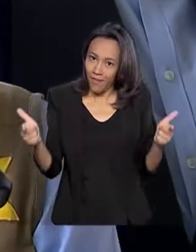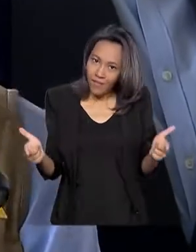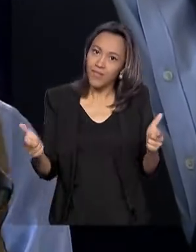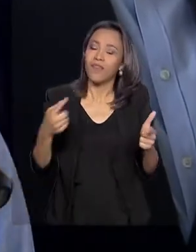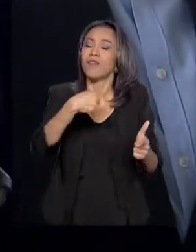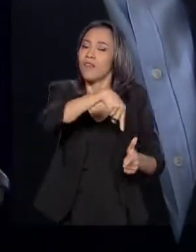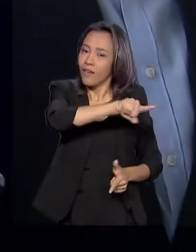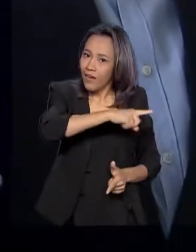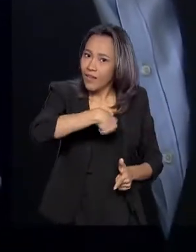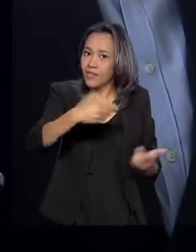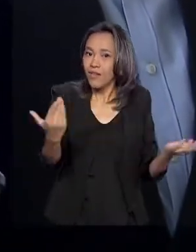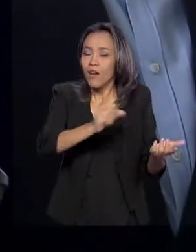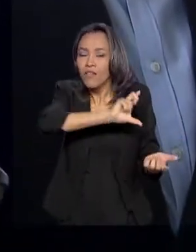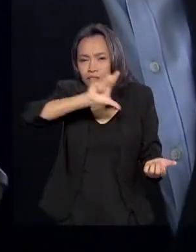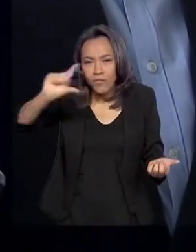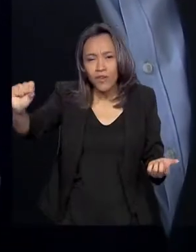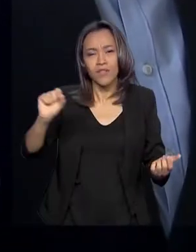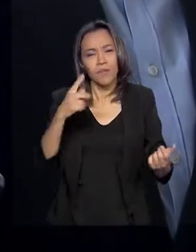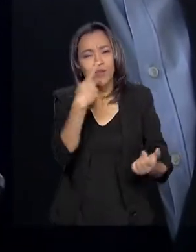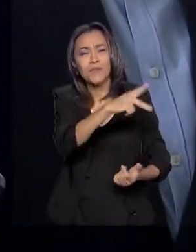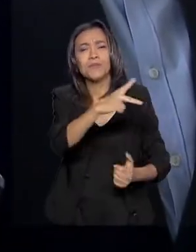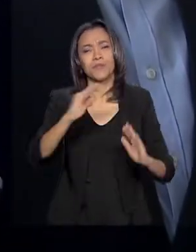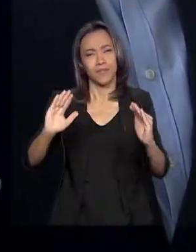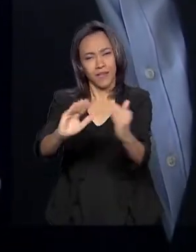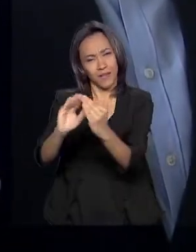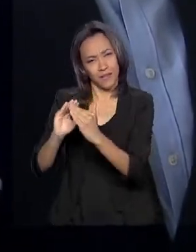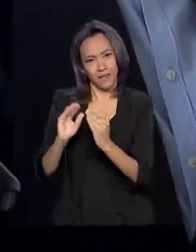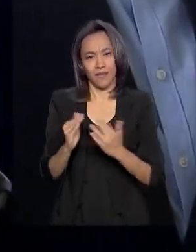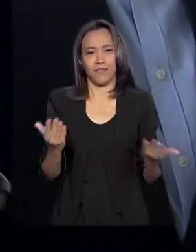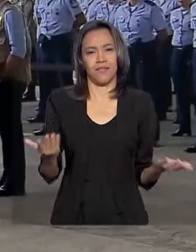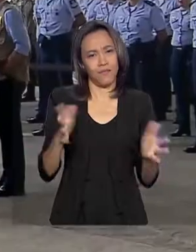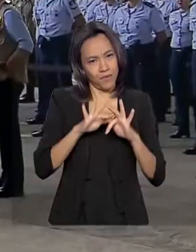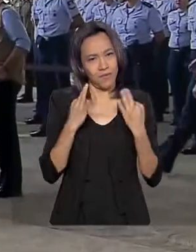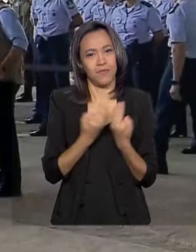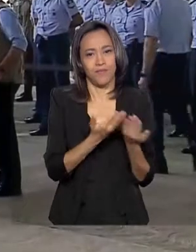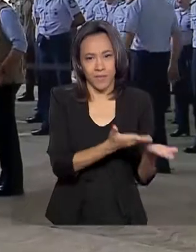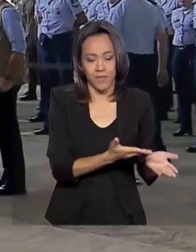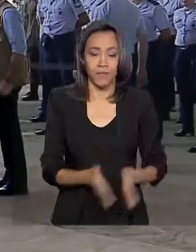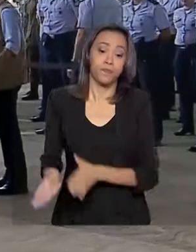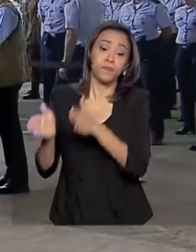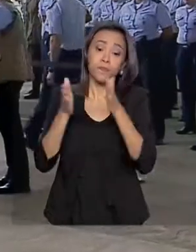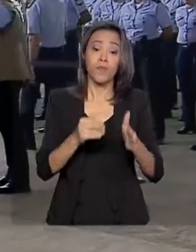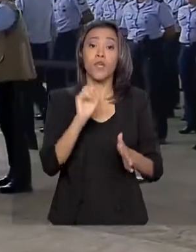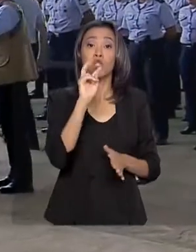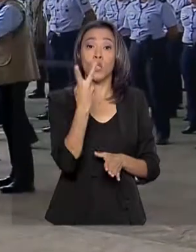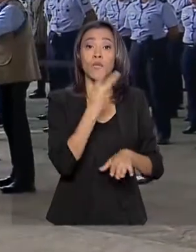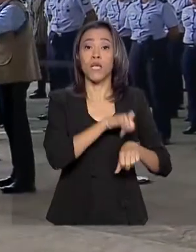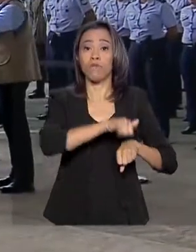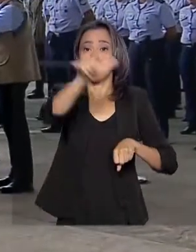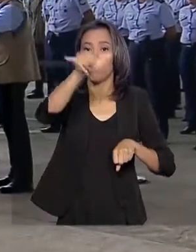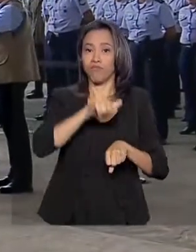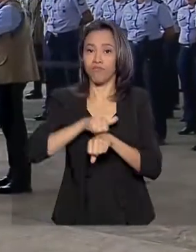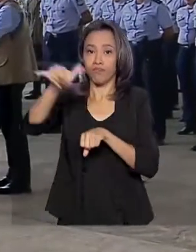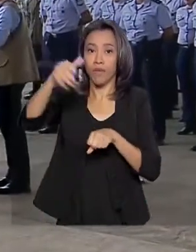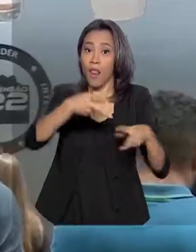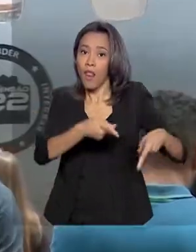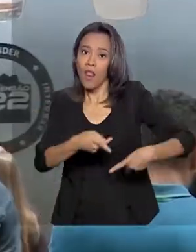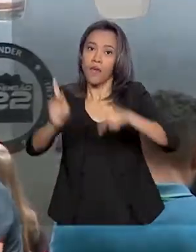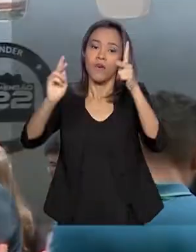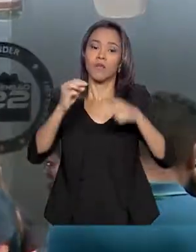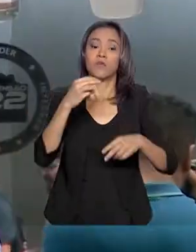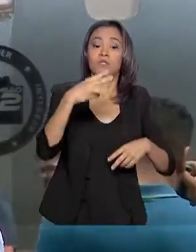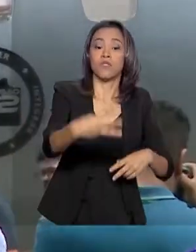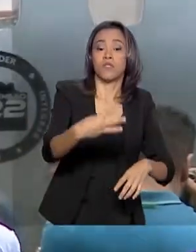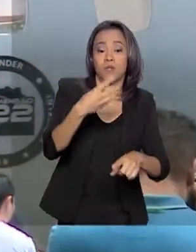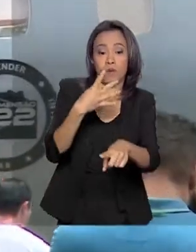eles em Bartango para voltar para suas residências, para os seus lares. Dois aviões da Força Aérea Brasileira levaram os 34